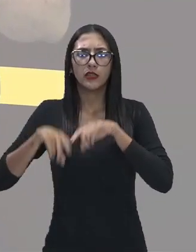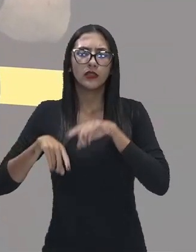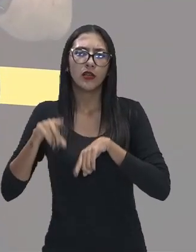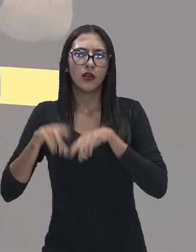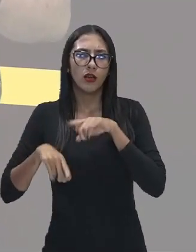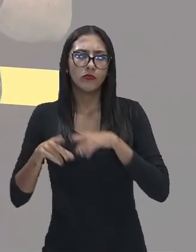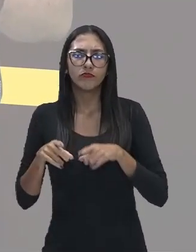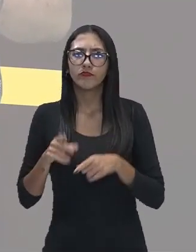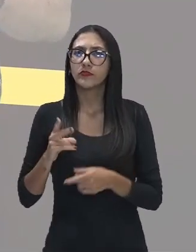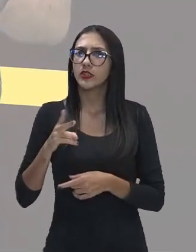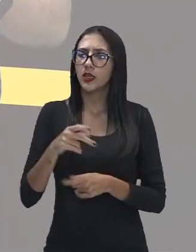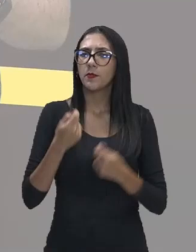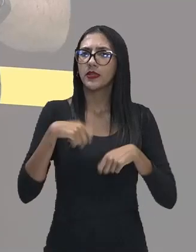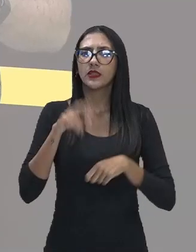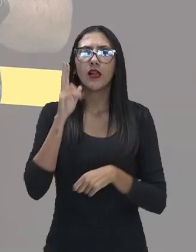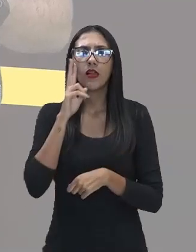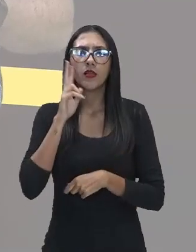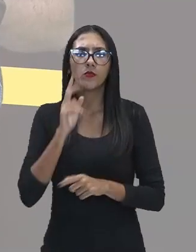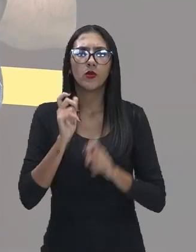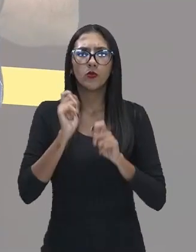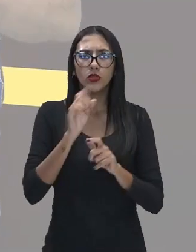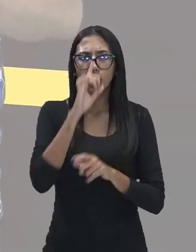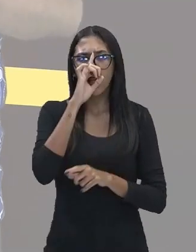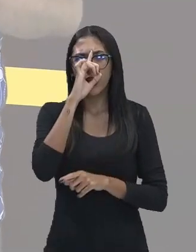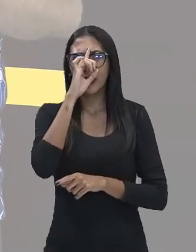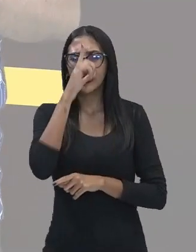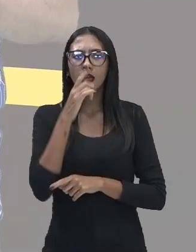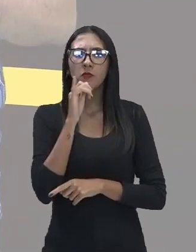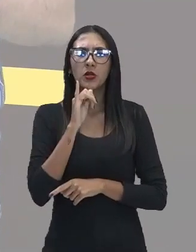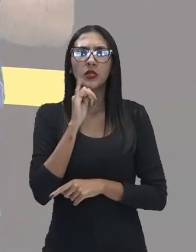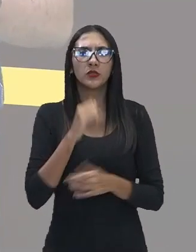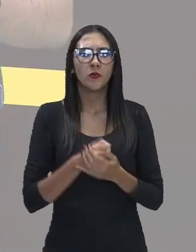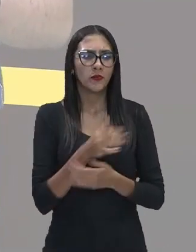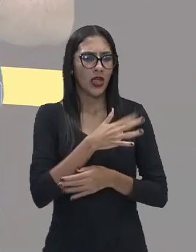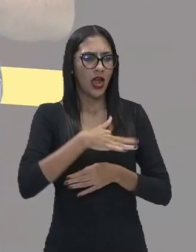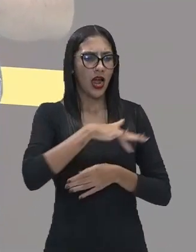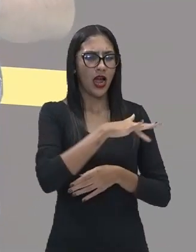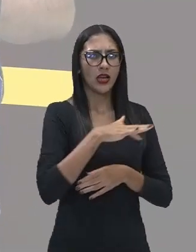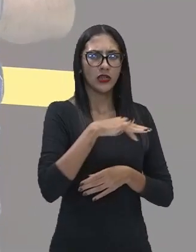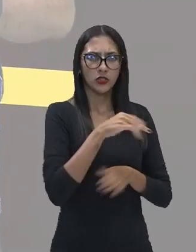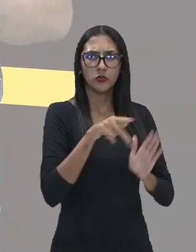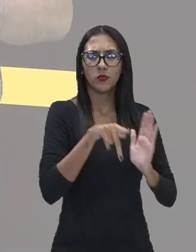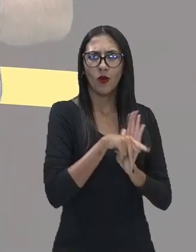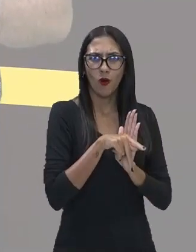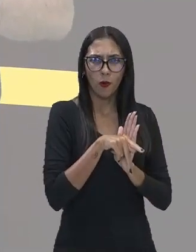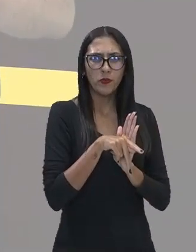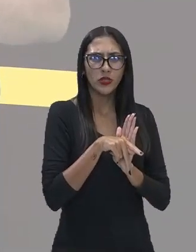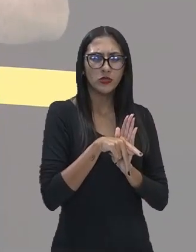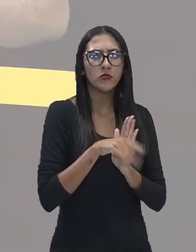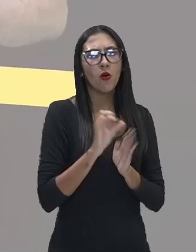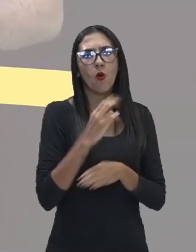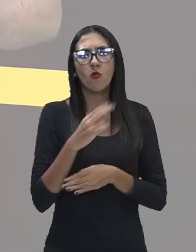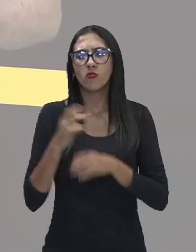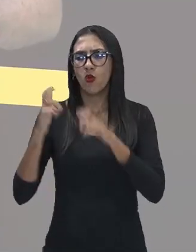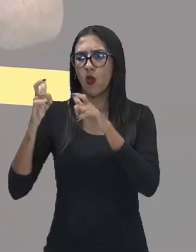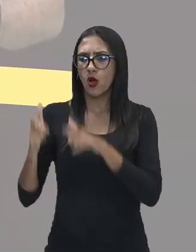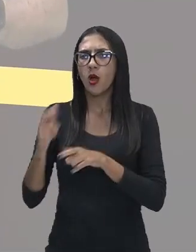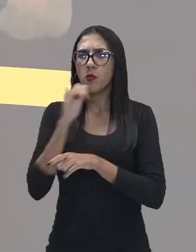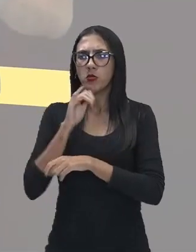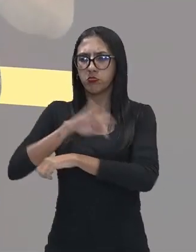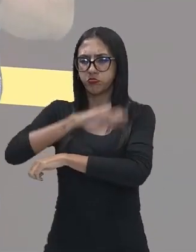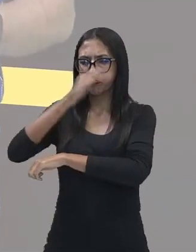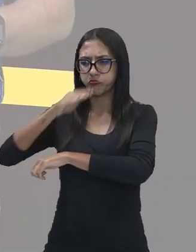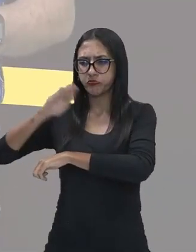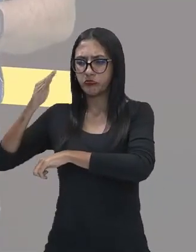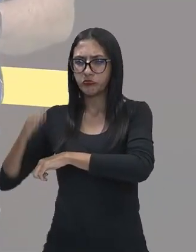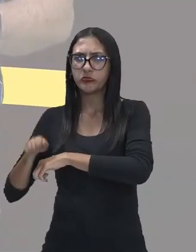sempre lembramos daquela questão sobre lixões e aterros sanitários, tá? Então há uma diferença aí